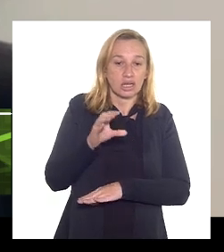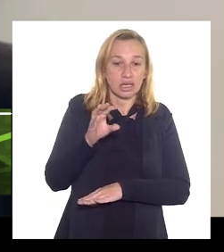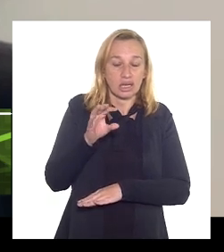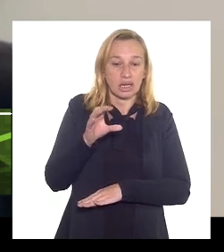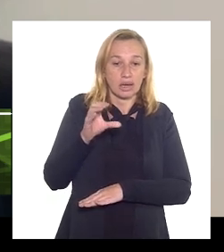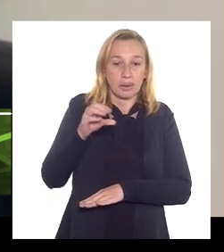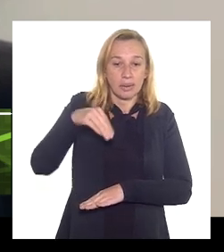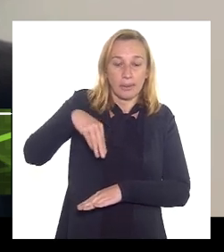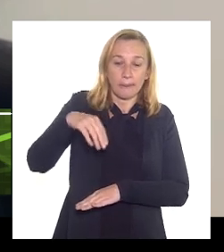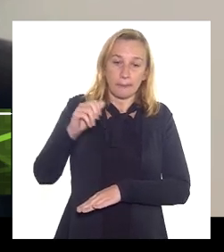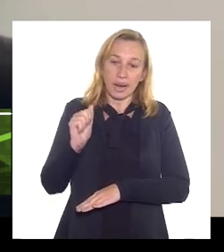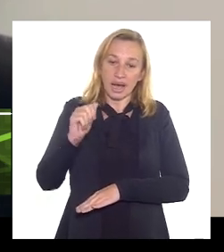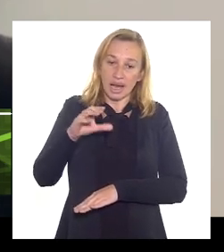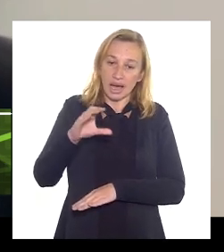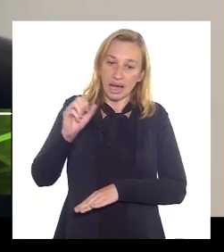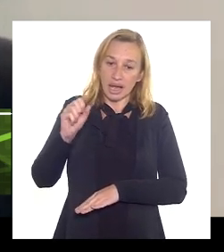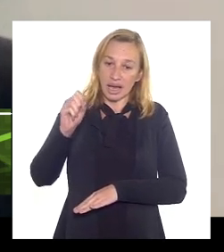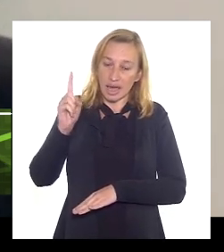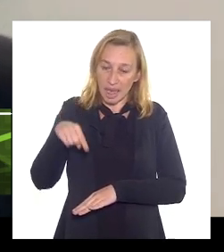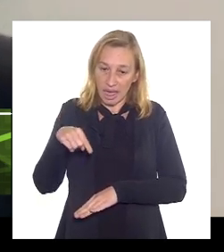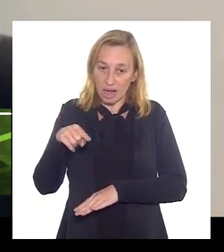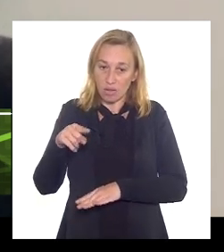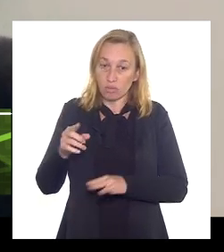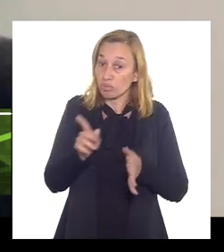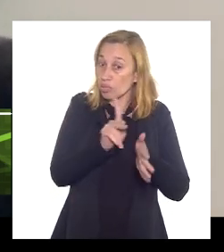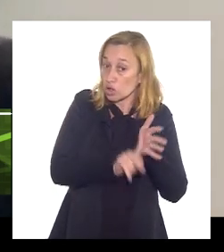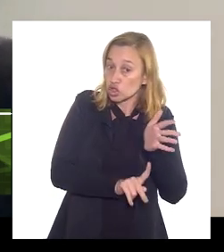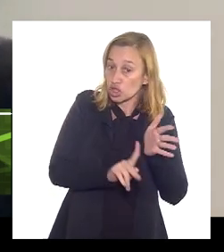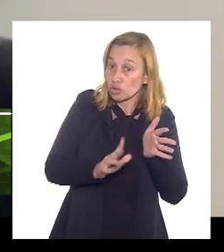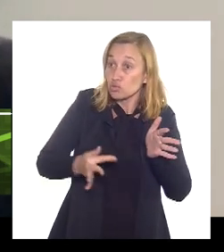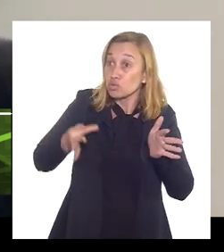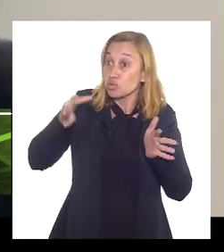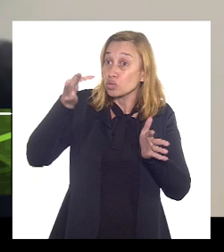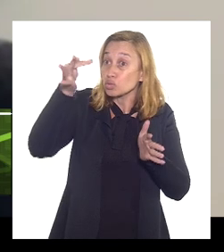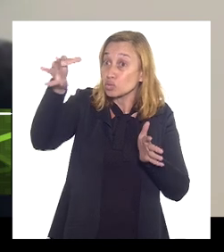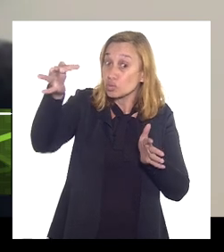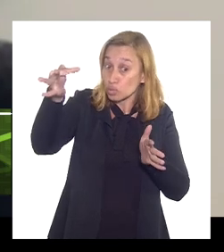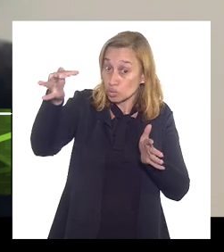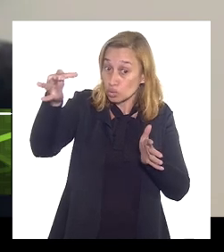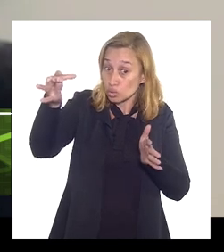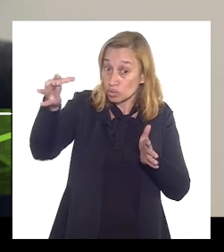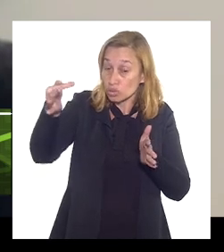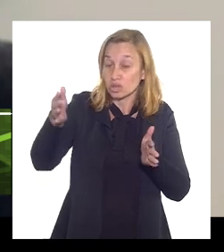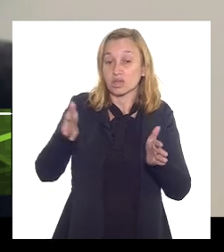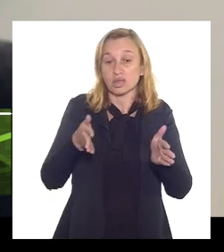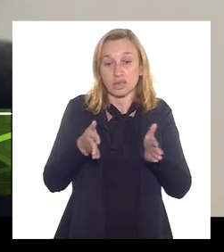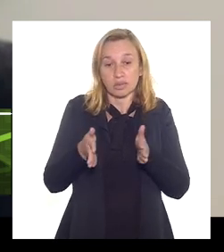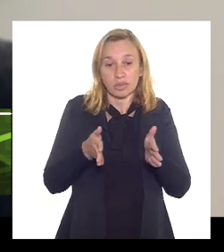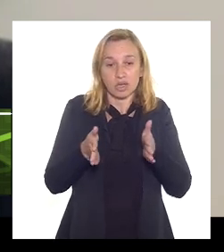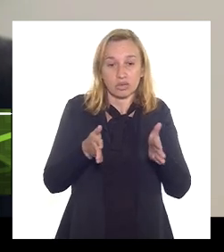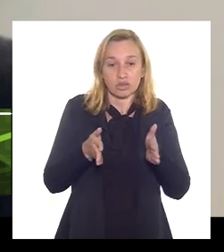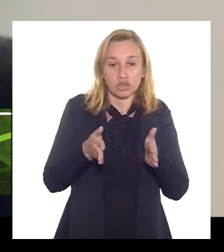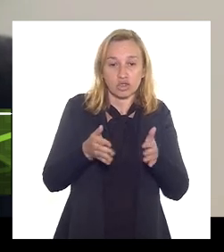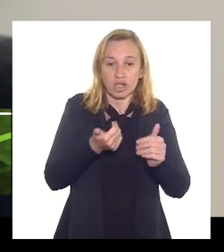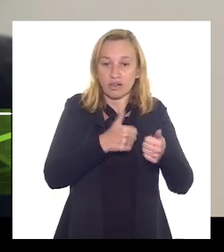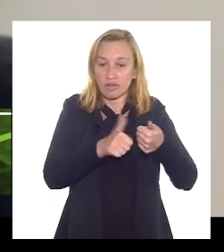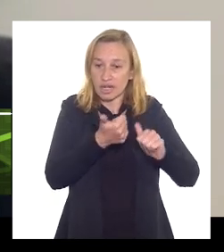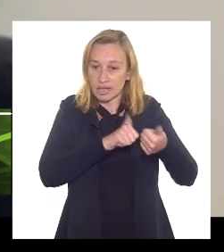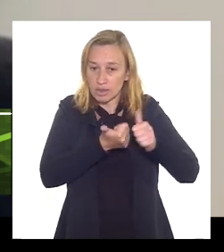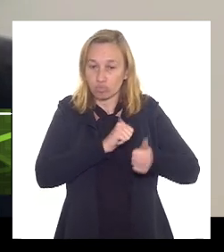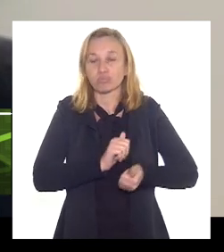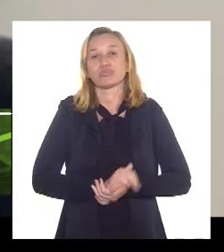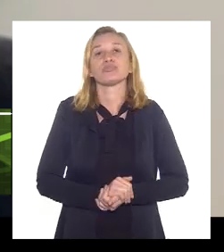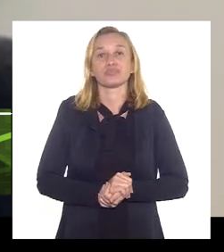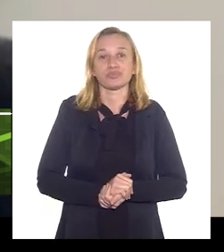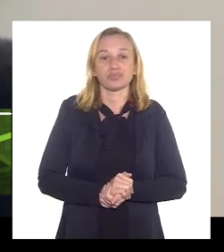Macaé mas também é projeto futuro e que está ainda em fase intermediária aqui de avaliação.